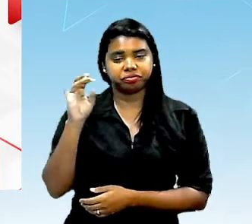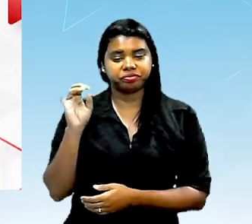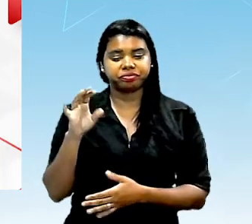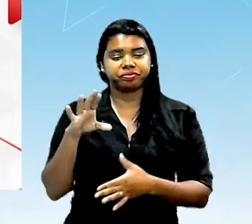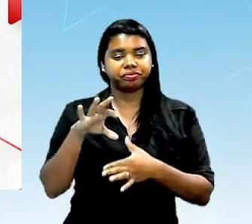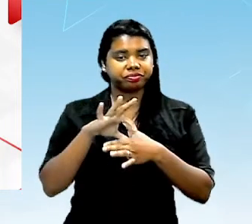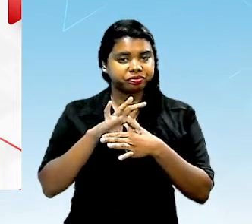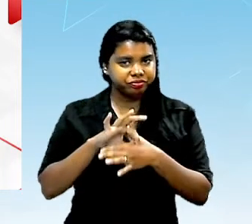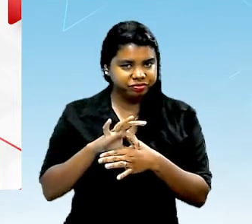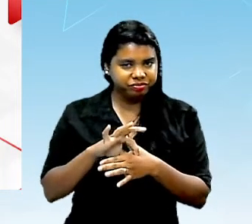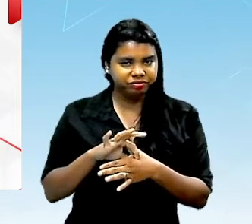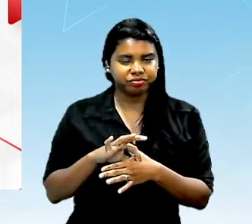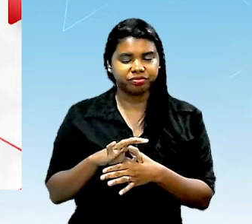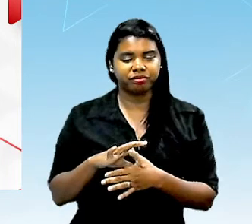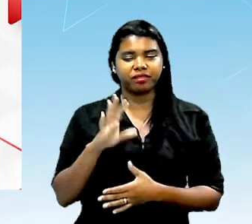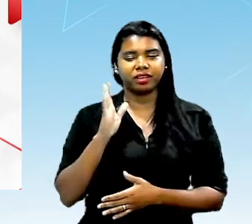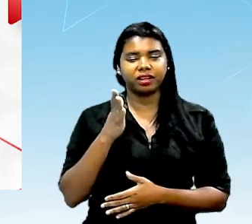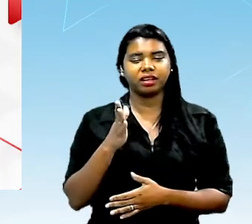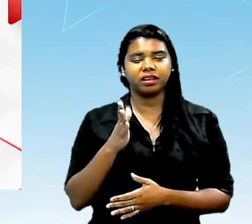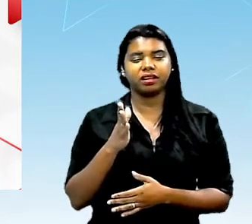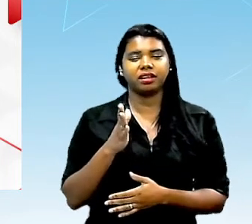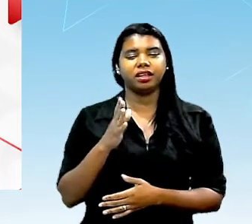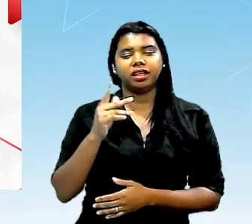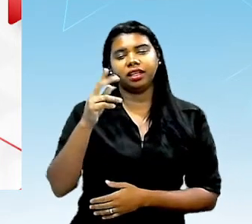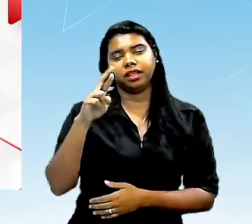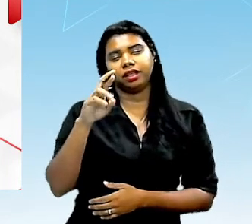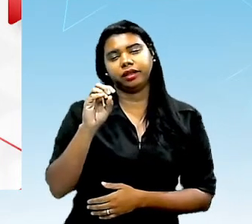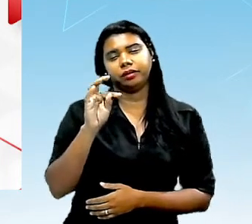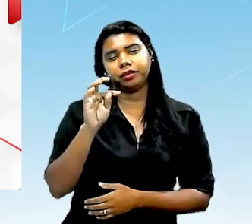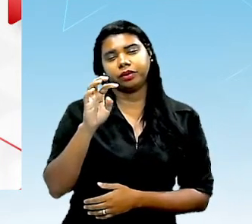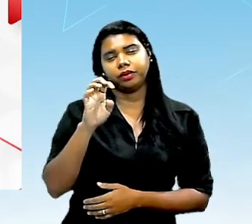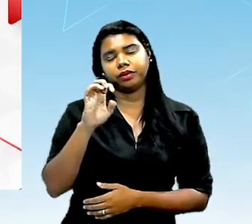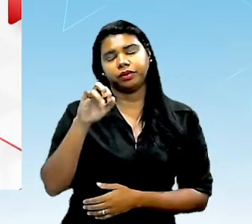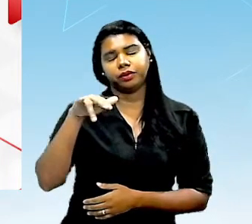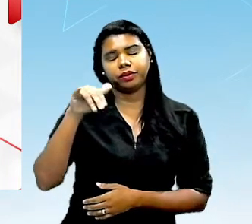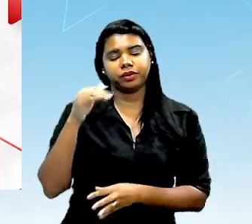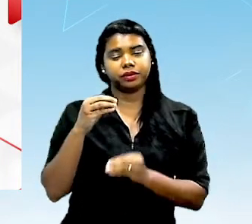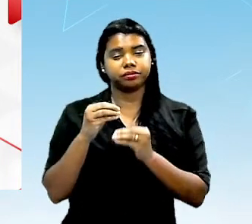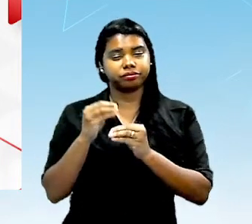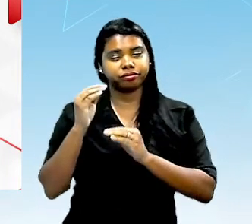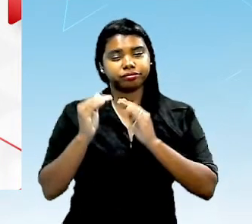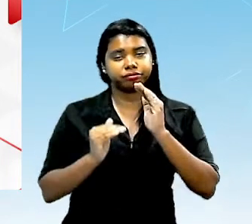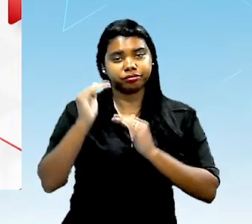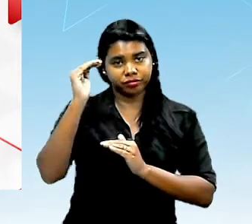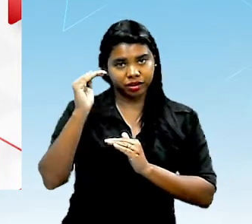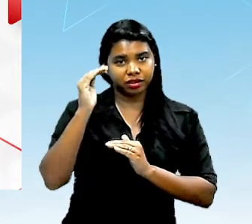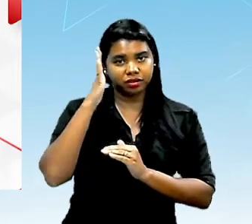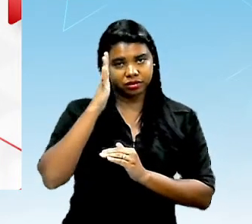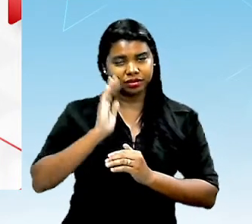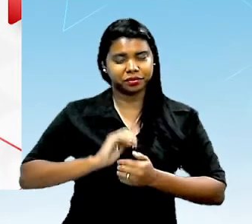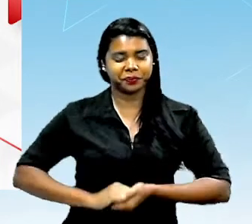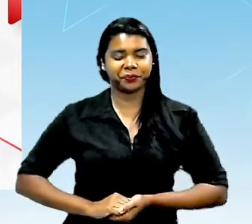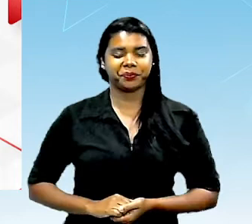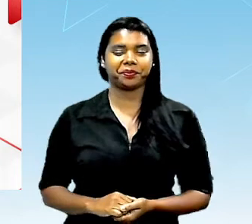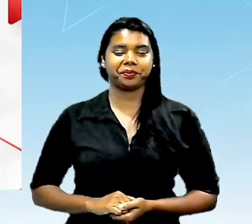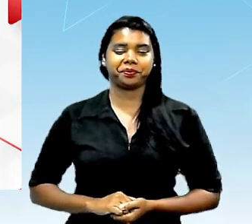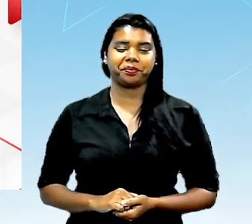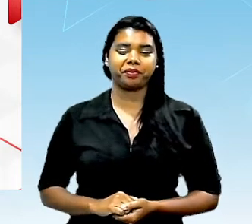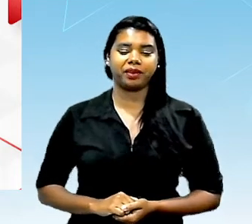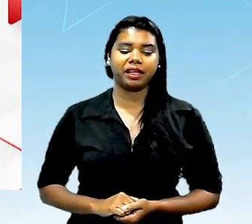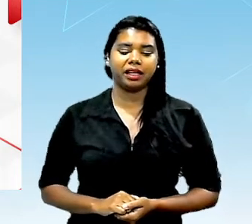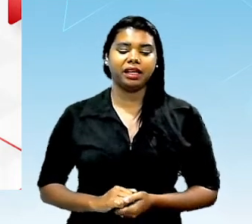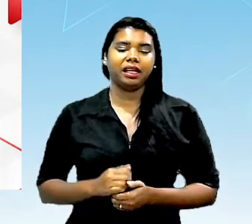ínas aí já é uma quantidade um pouco mais moderada mas ainda assim uma quantidade grande eu estou falando aí de